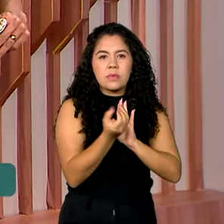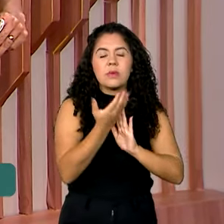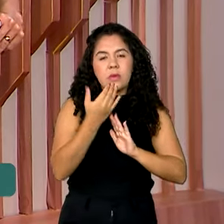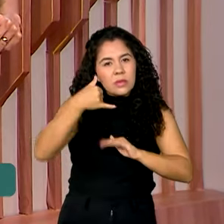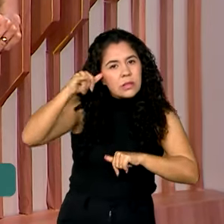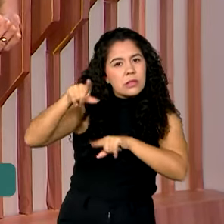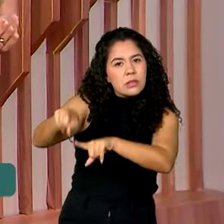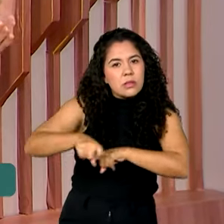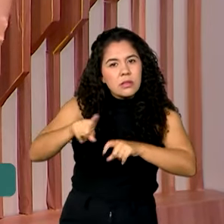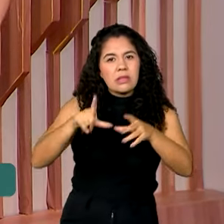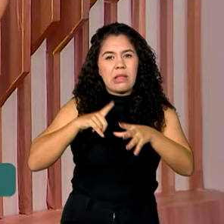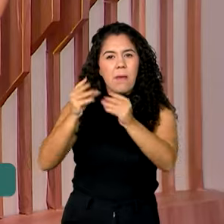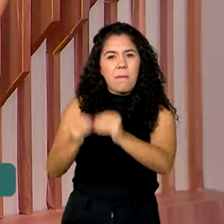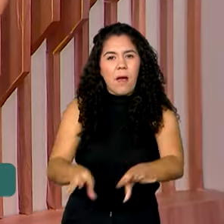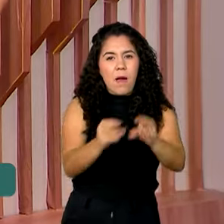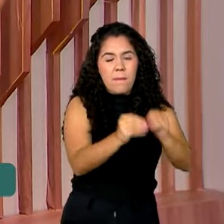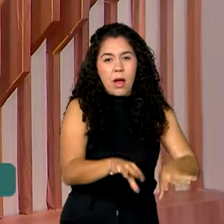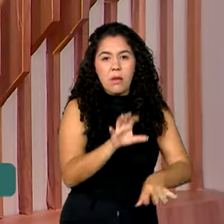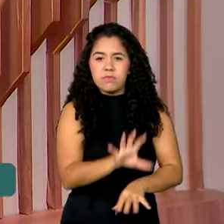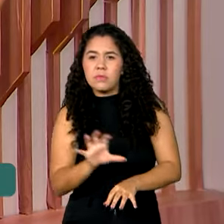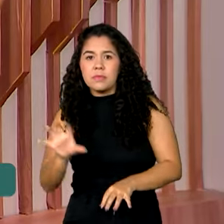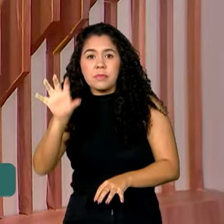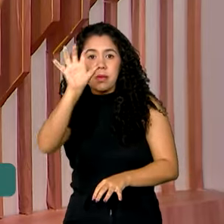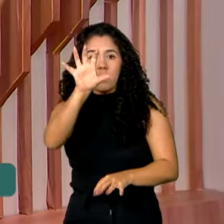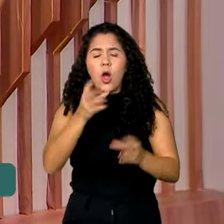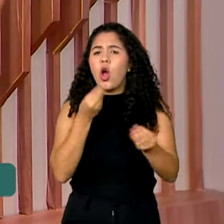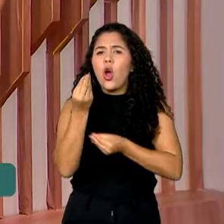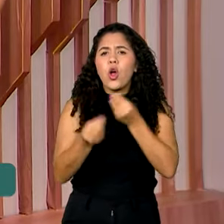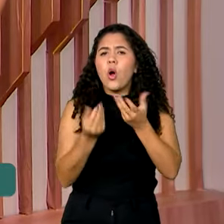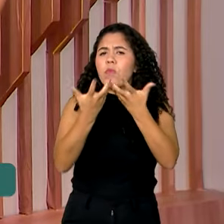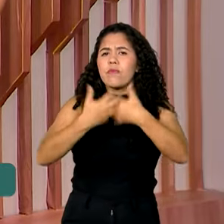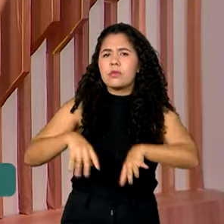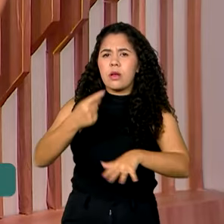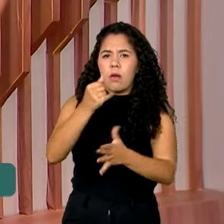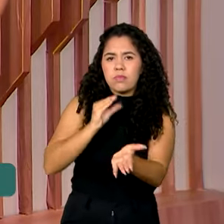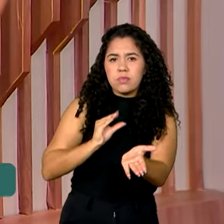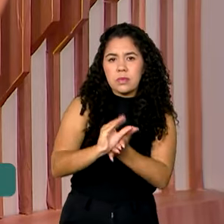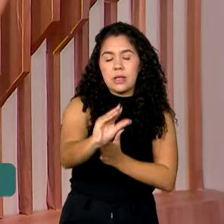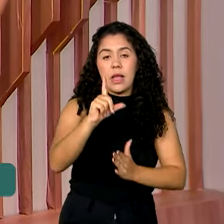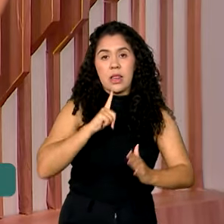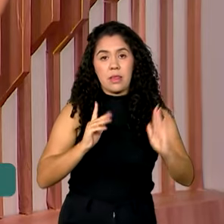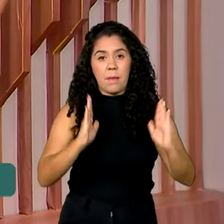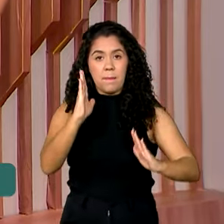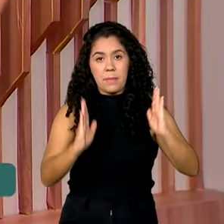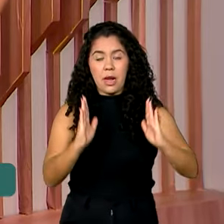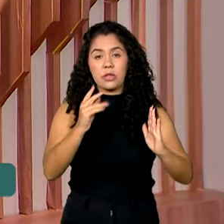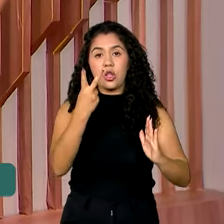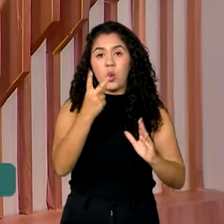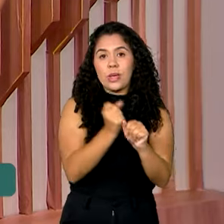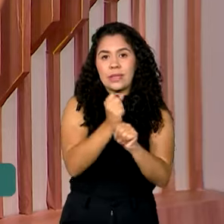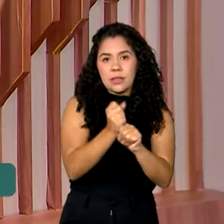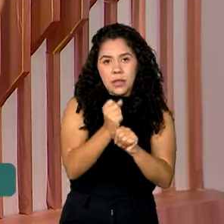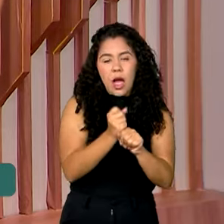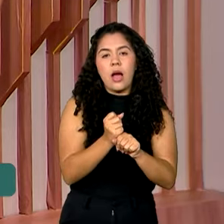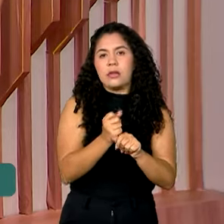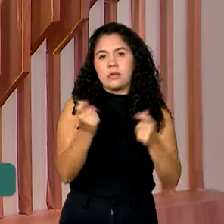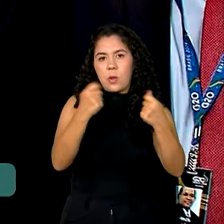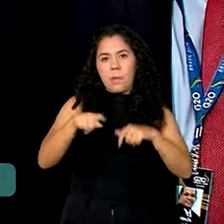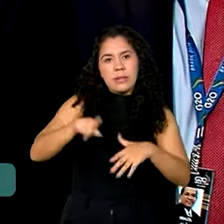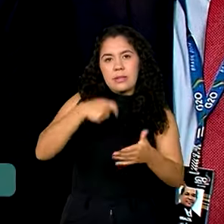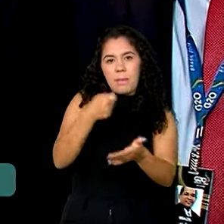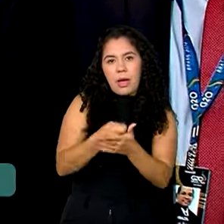estados brasileiros. Para o pagamento, os produtores terão dois anos de carência e prazo total de 10 anos para quitar.